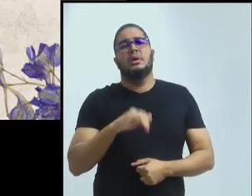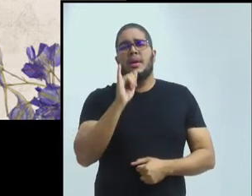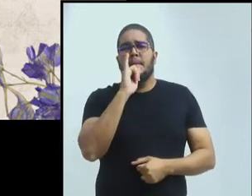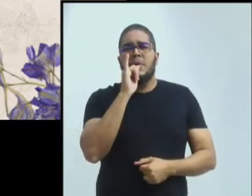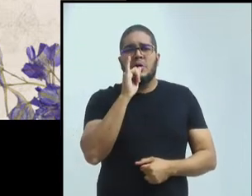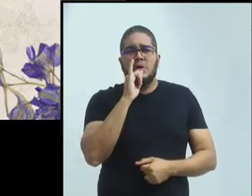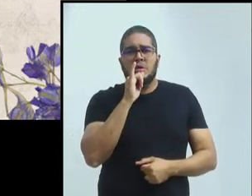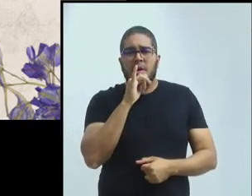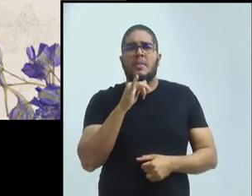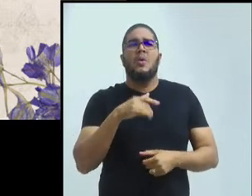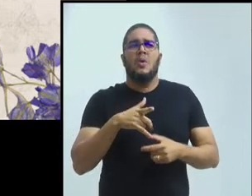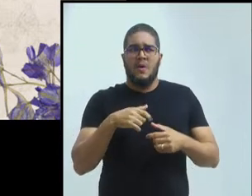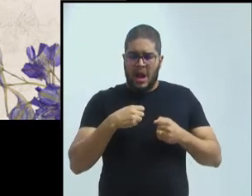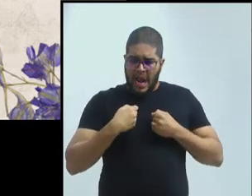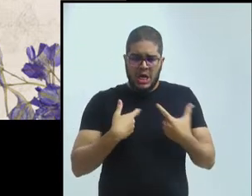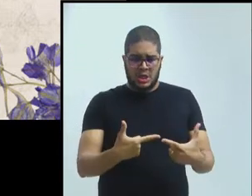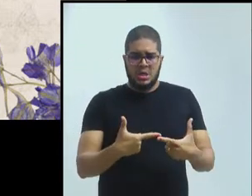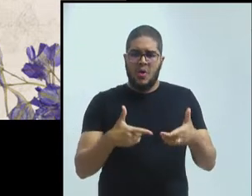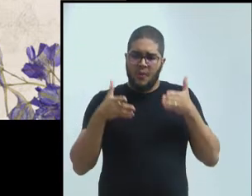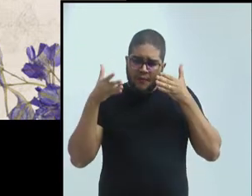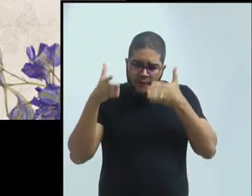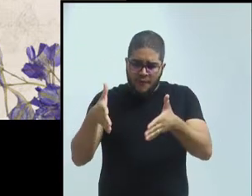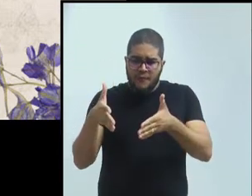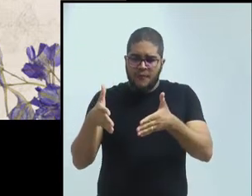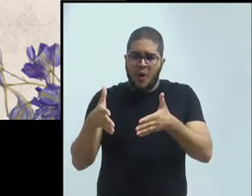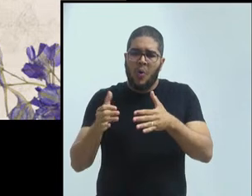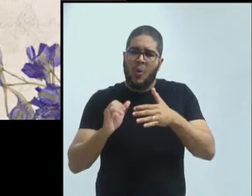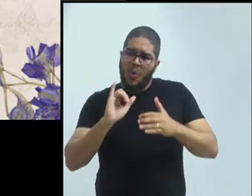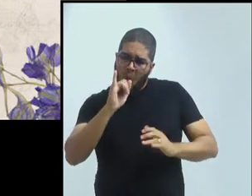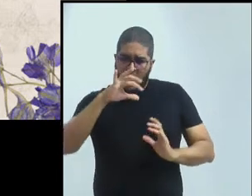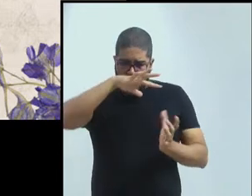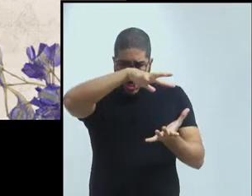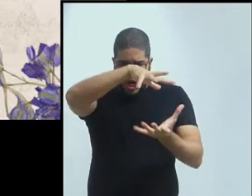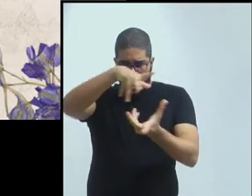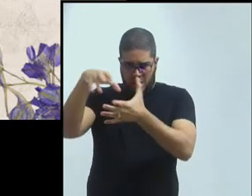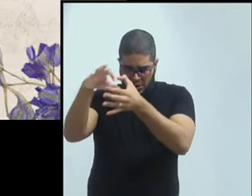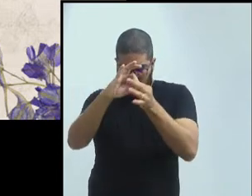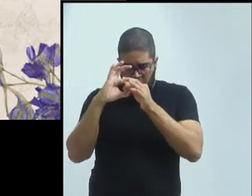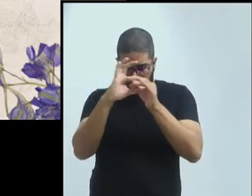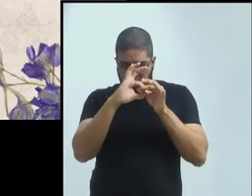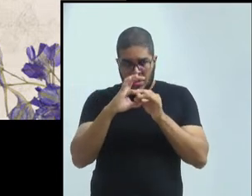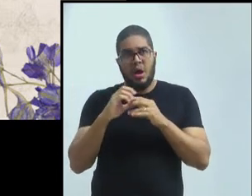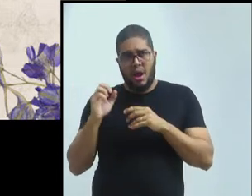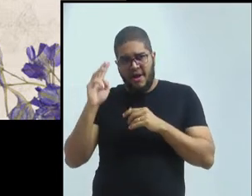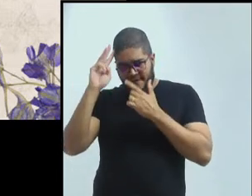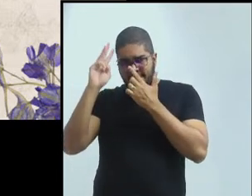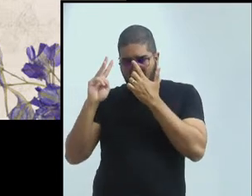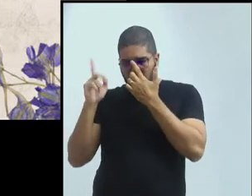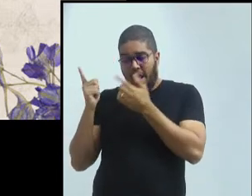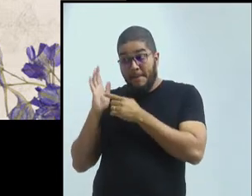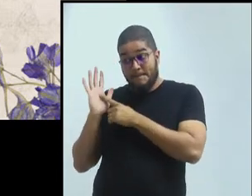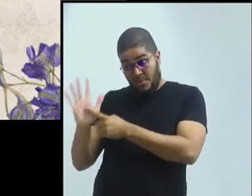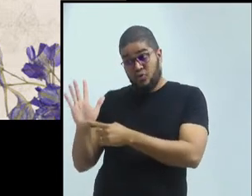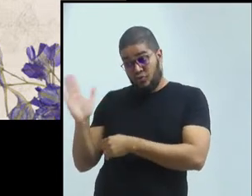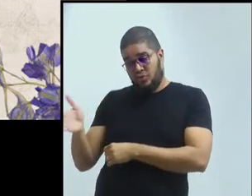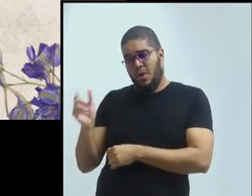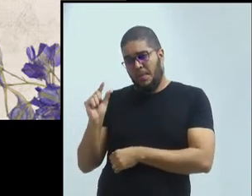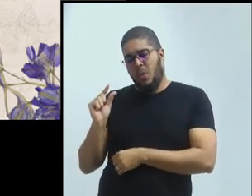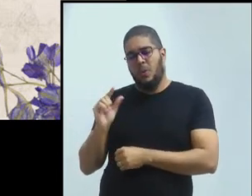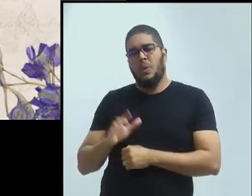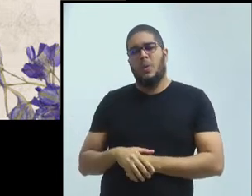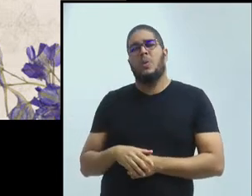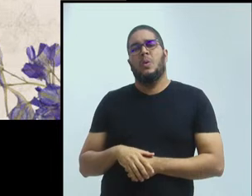internacionalização no planejamento estratégico. Então, a Valkyrie apresentou uma parte disso. A